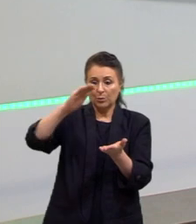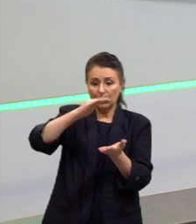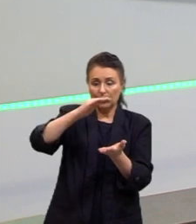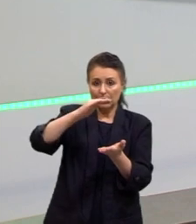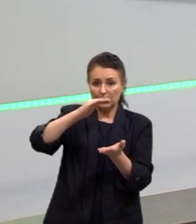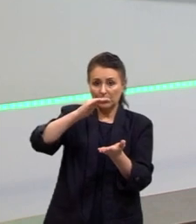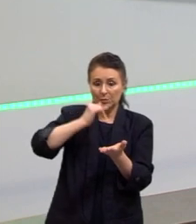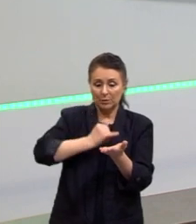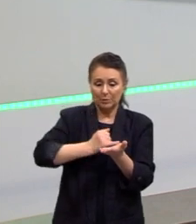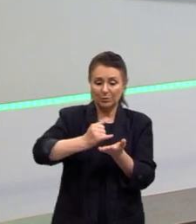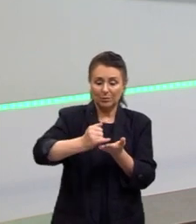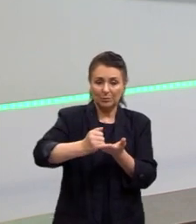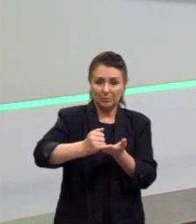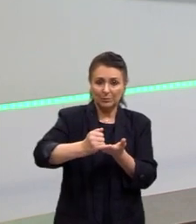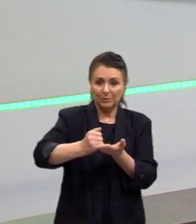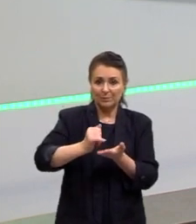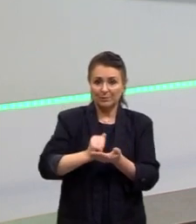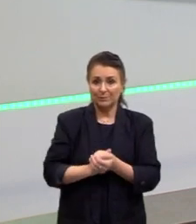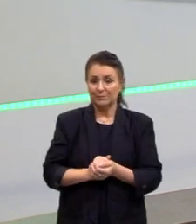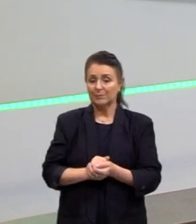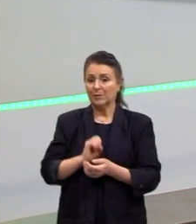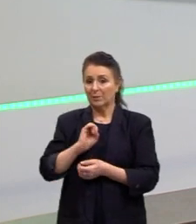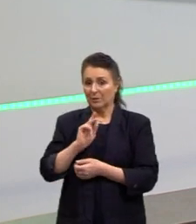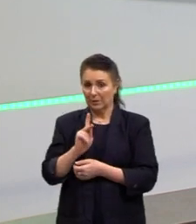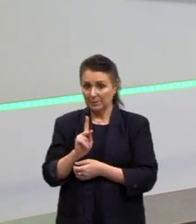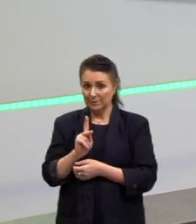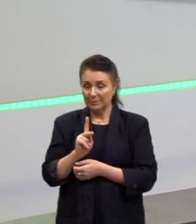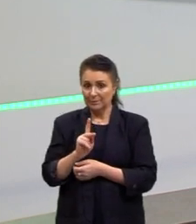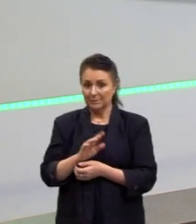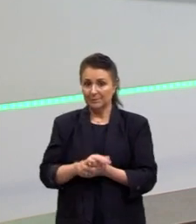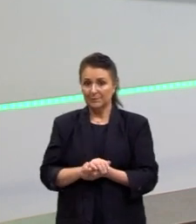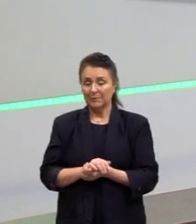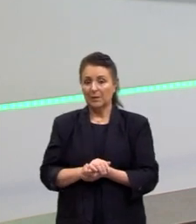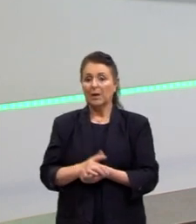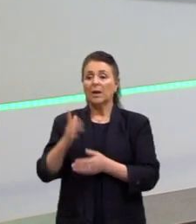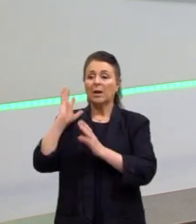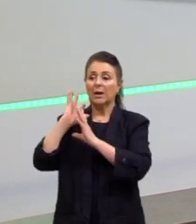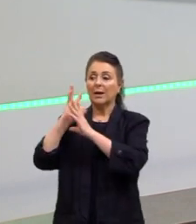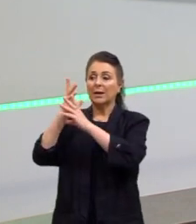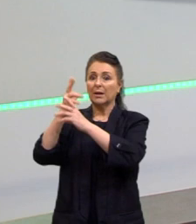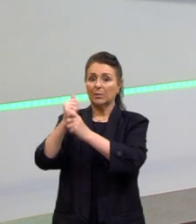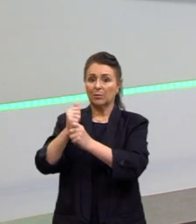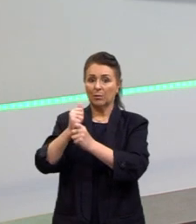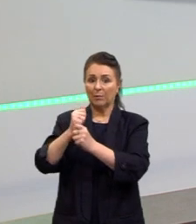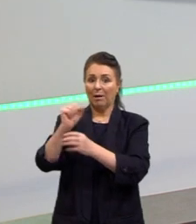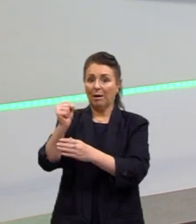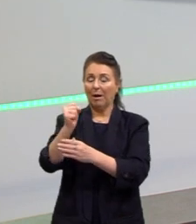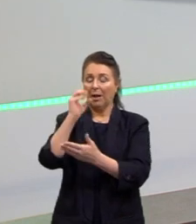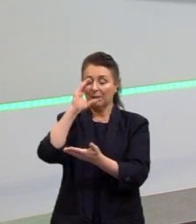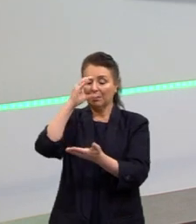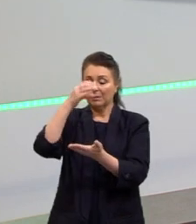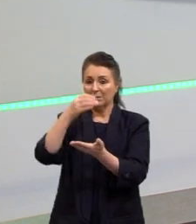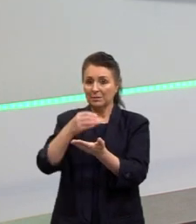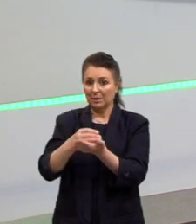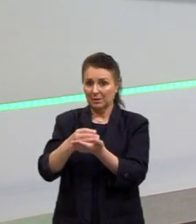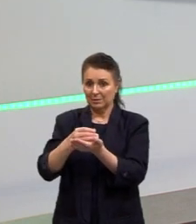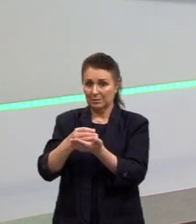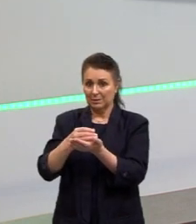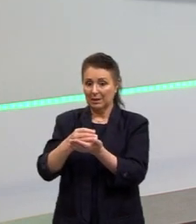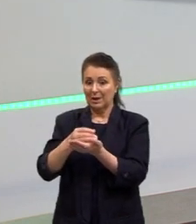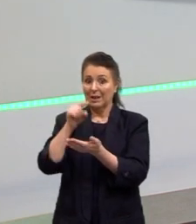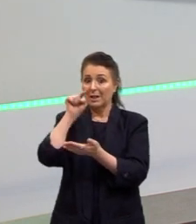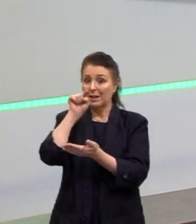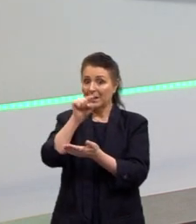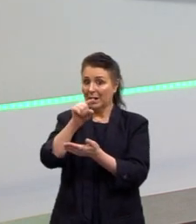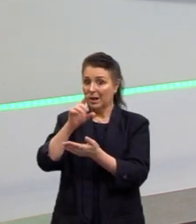a introdução. Muito bem. Então, retomar a tese na conclusão é importante, porque tu vai